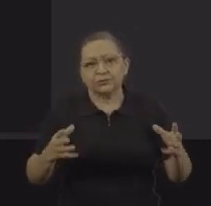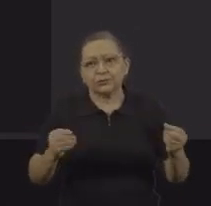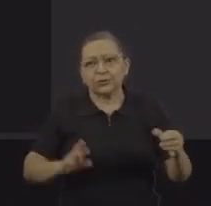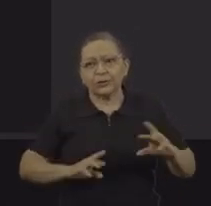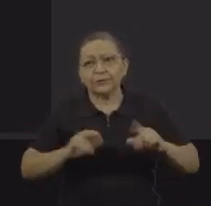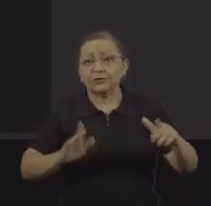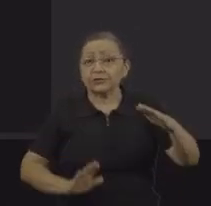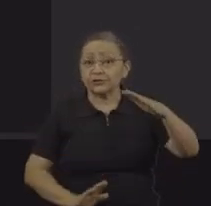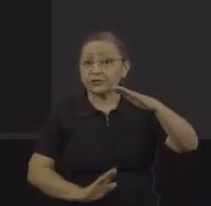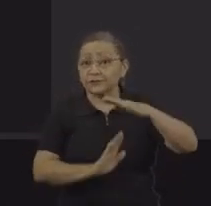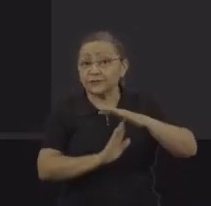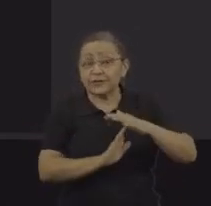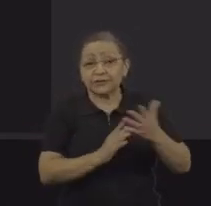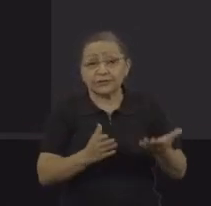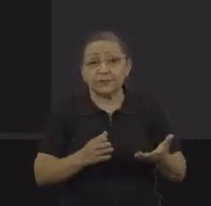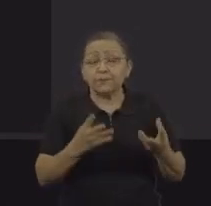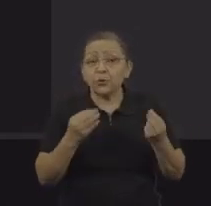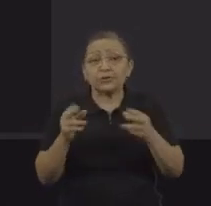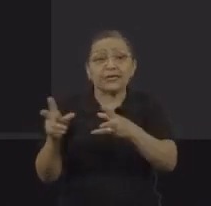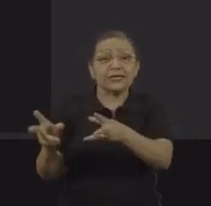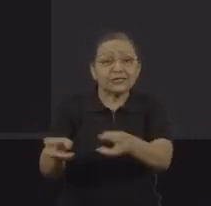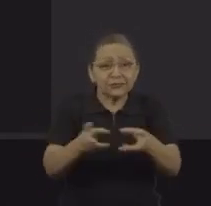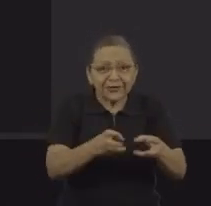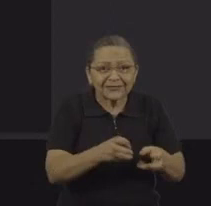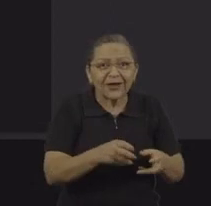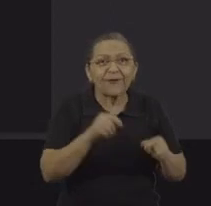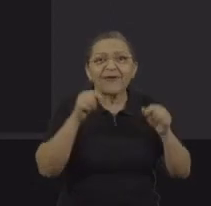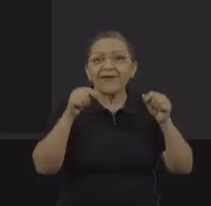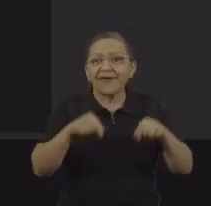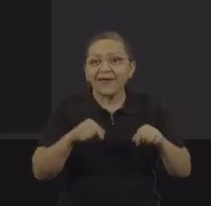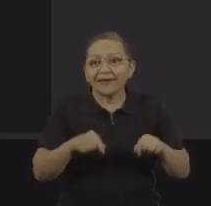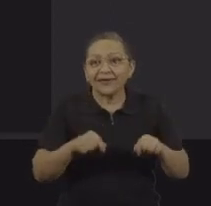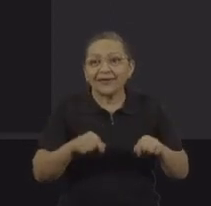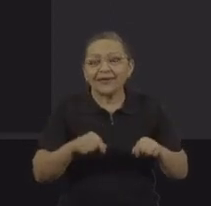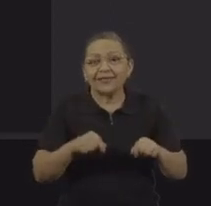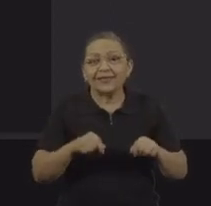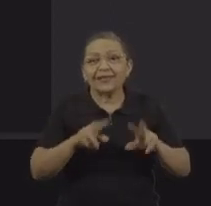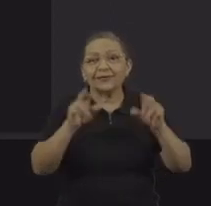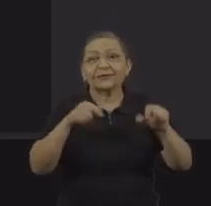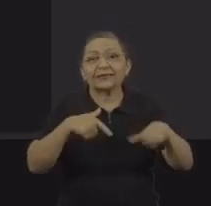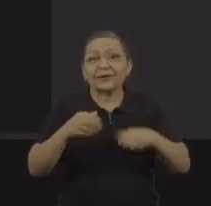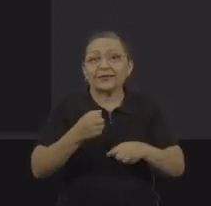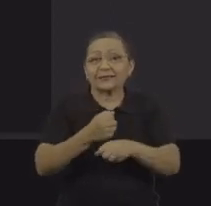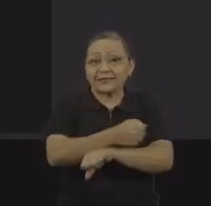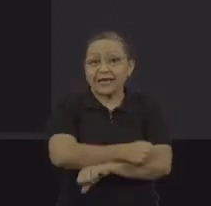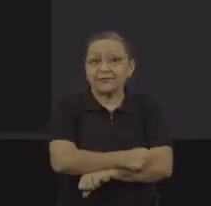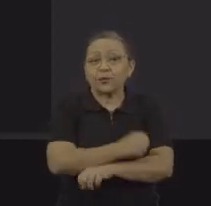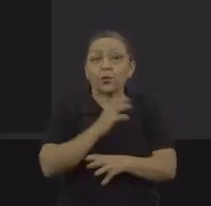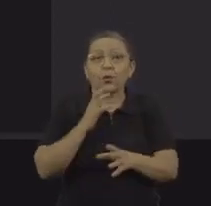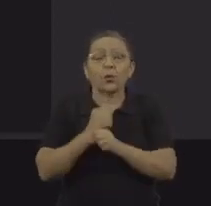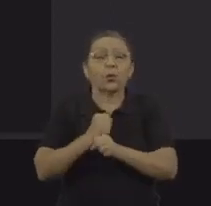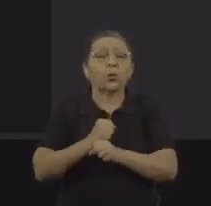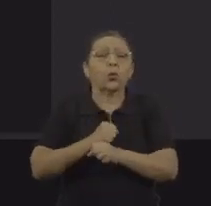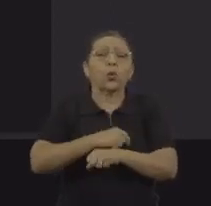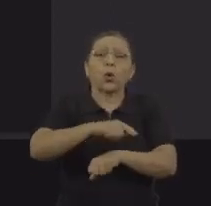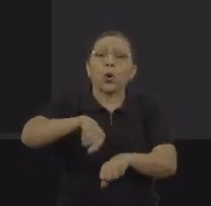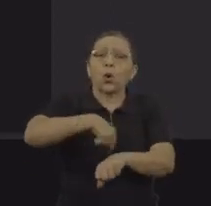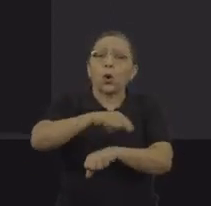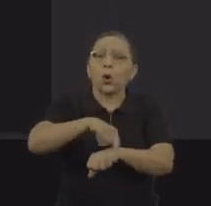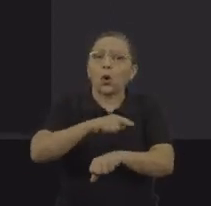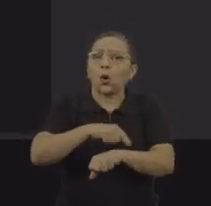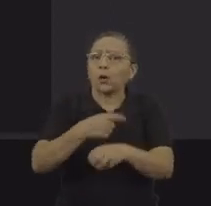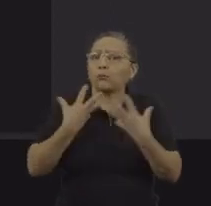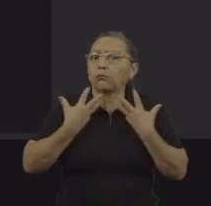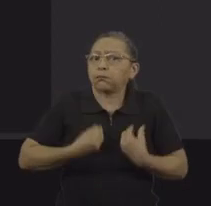é uma situação limite de exploração, e aqui, no caso de trabalho escravo, jornada Exaustiva se refere a um expediente desgastante,